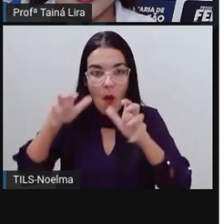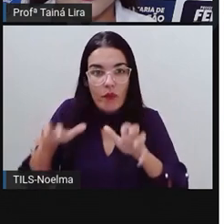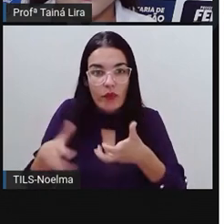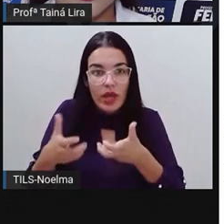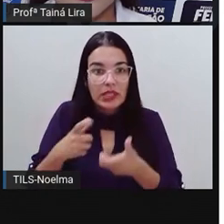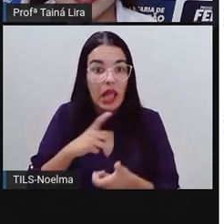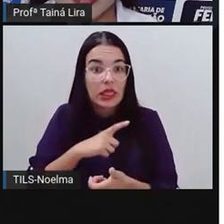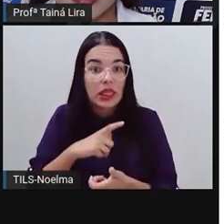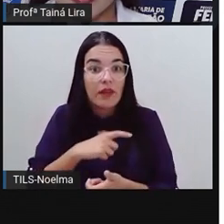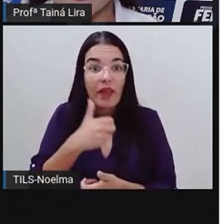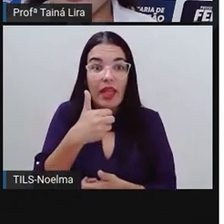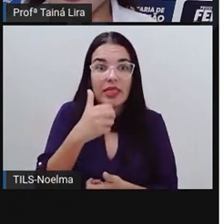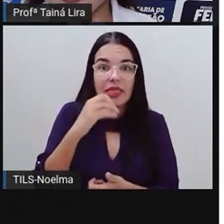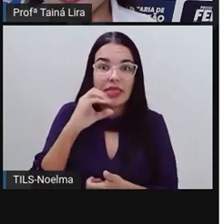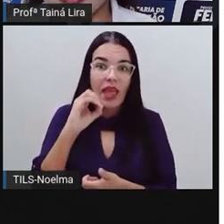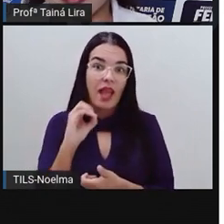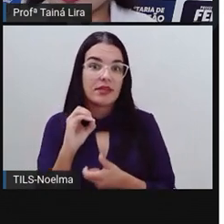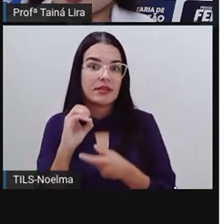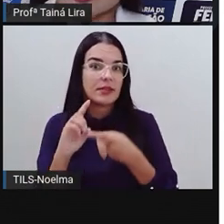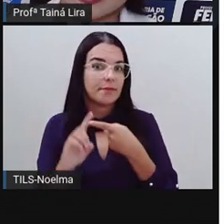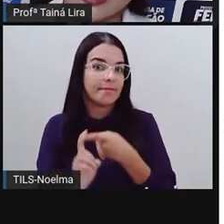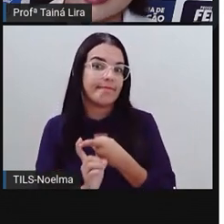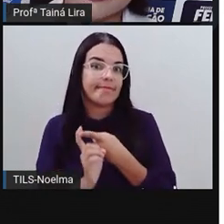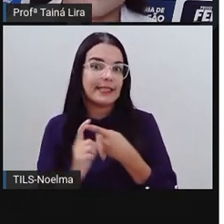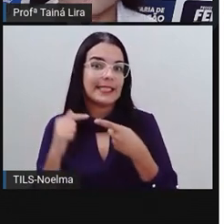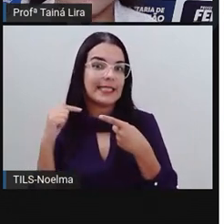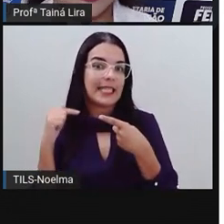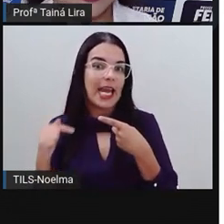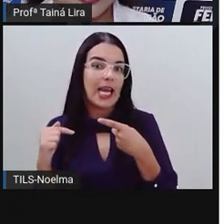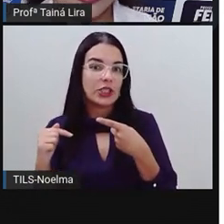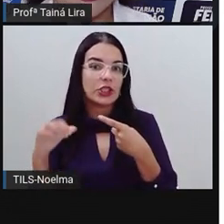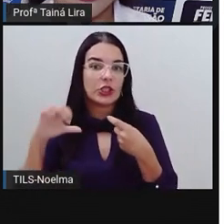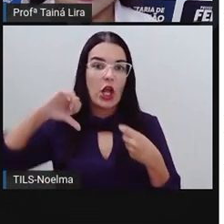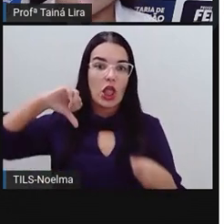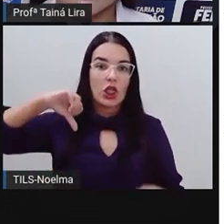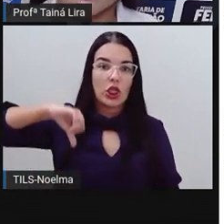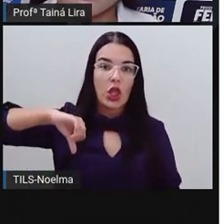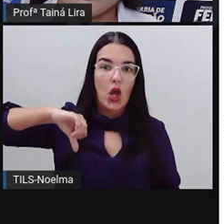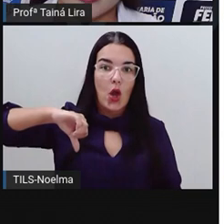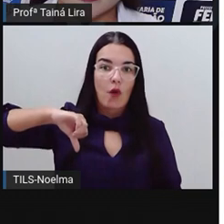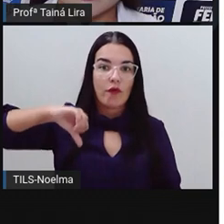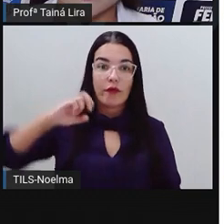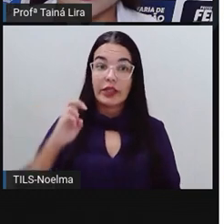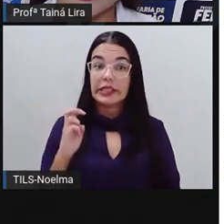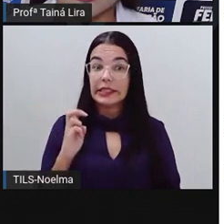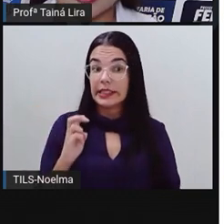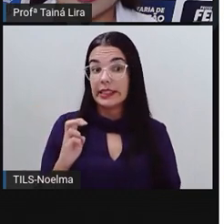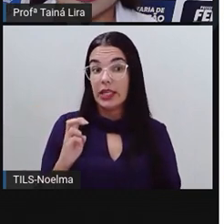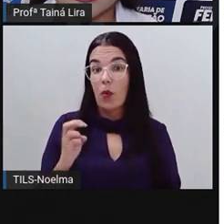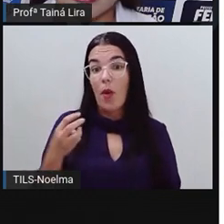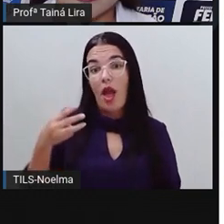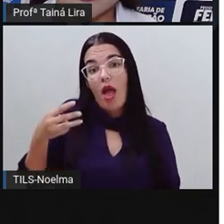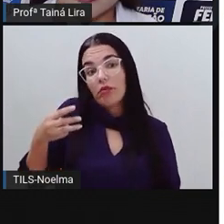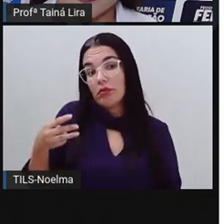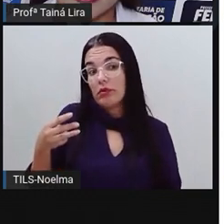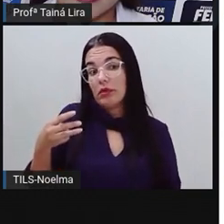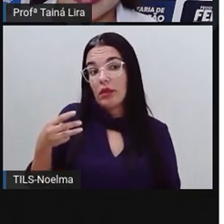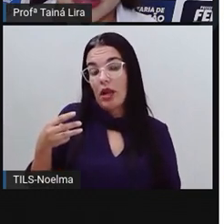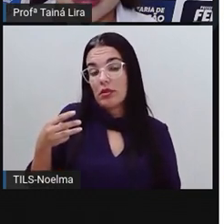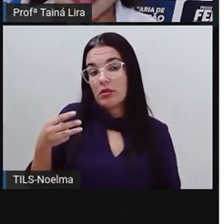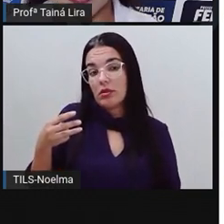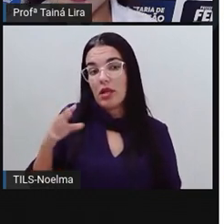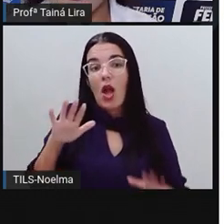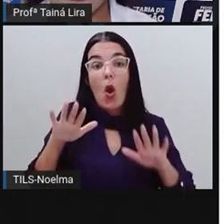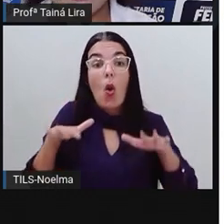votos, a couve, sete, a rúcula, nove, o agrião, cinco e a acelga,